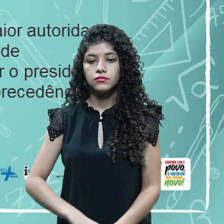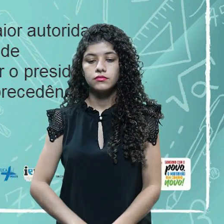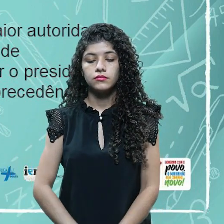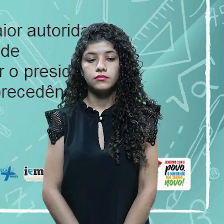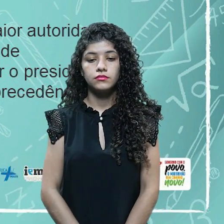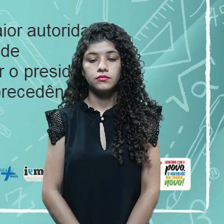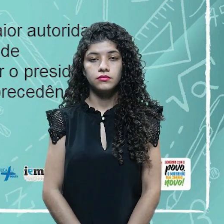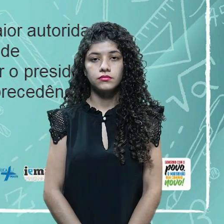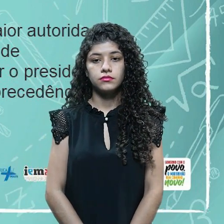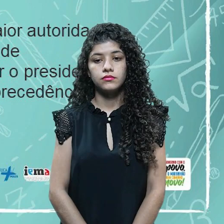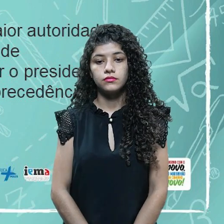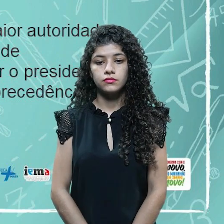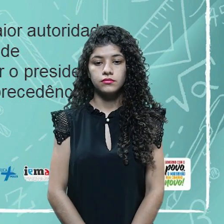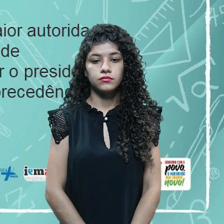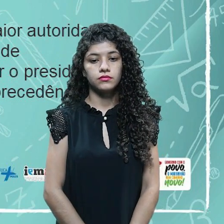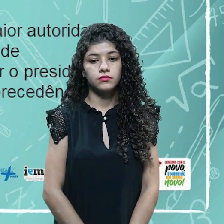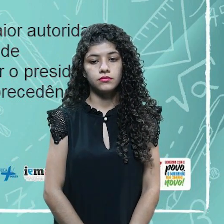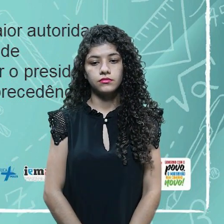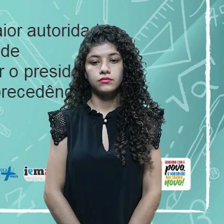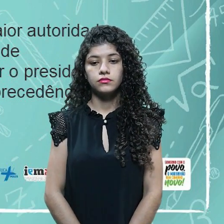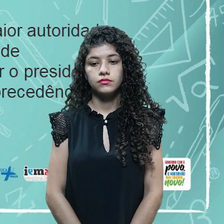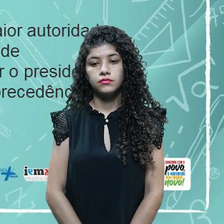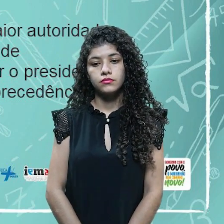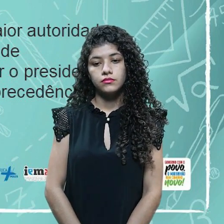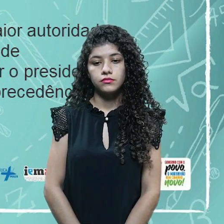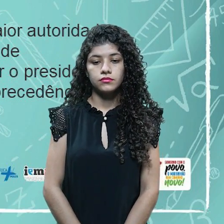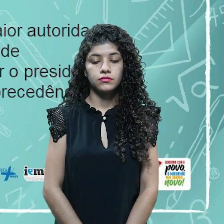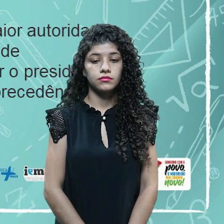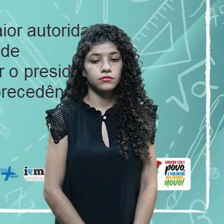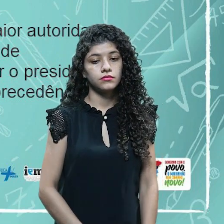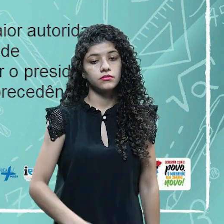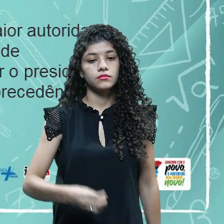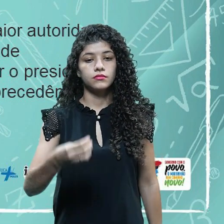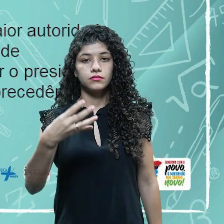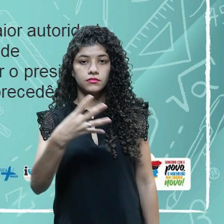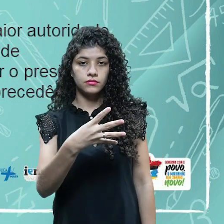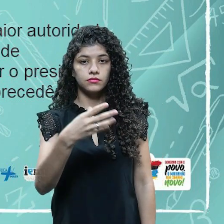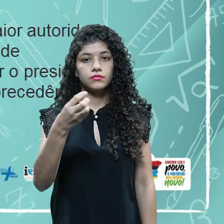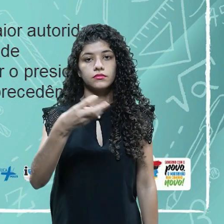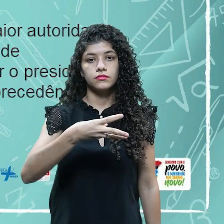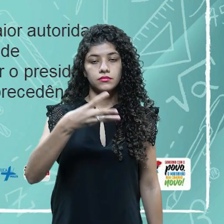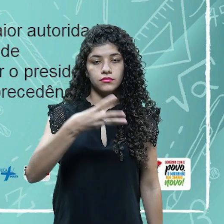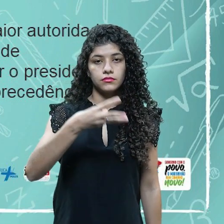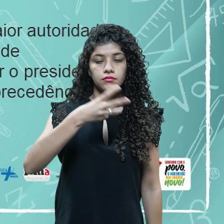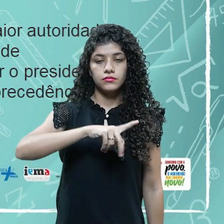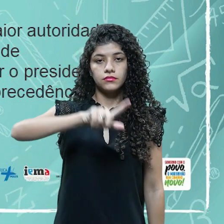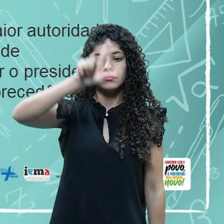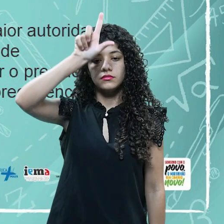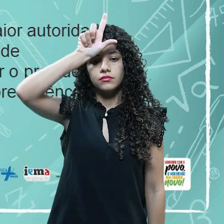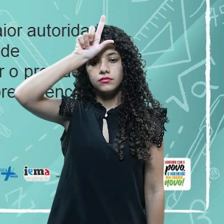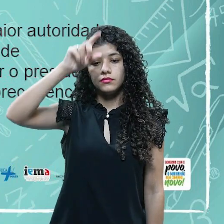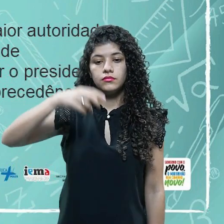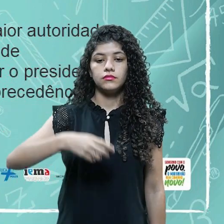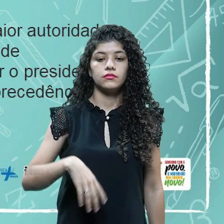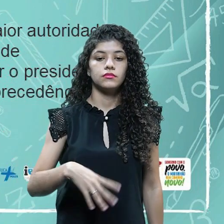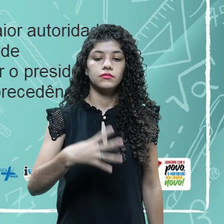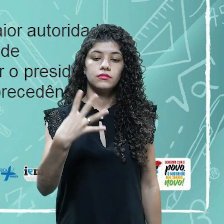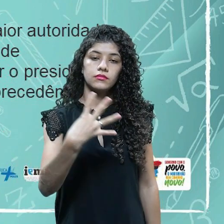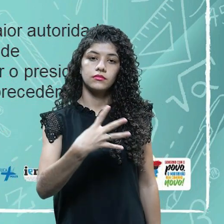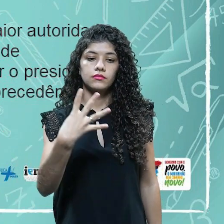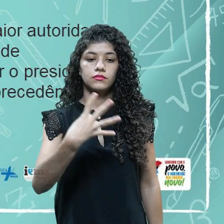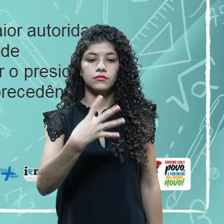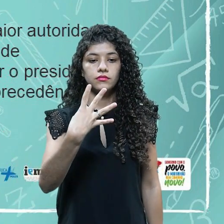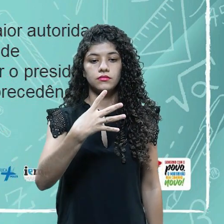o... A 4ª, né. A 3ª autoridade da precedência. E a 5ª, a 5ª